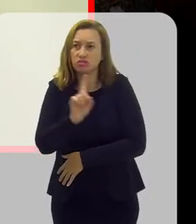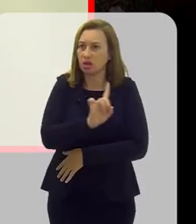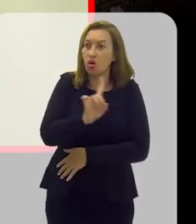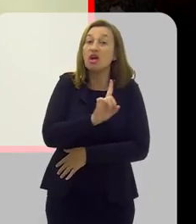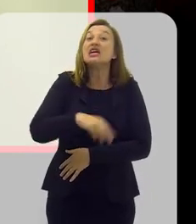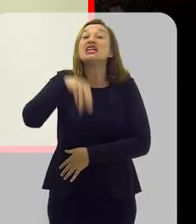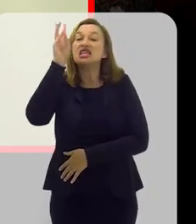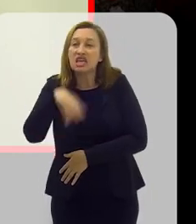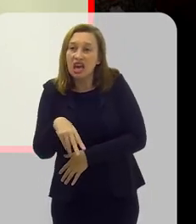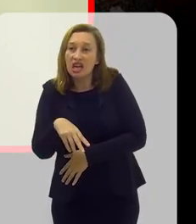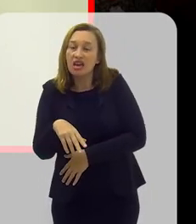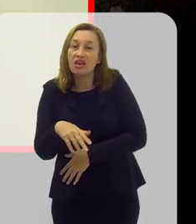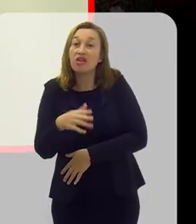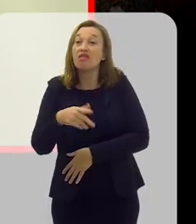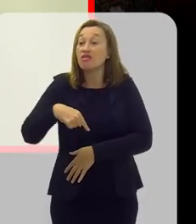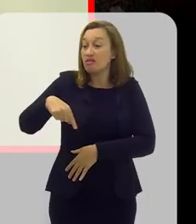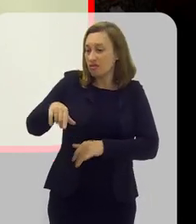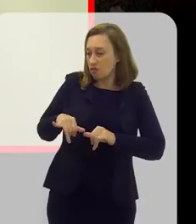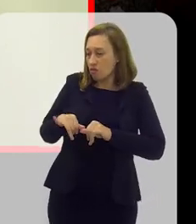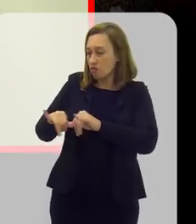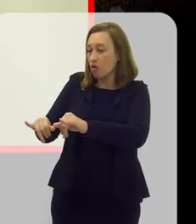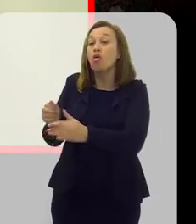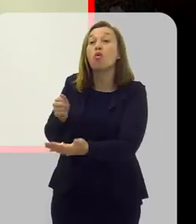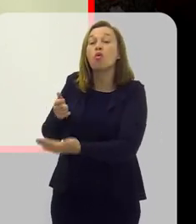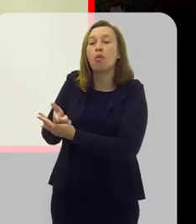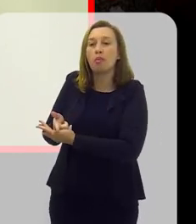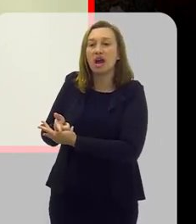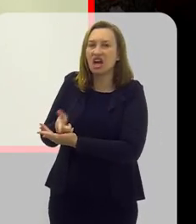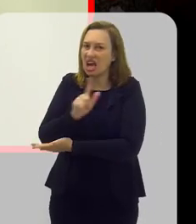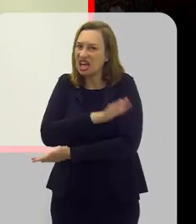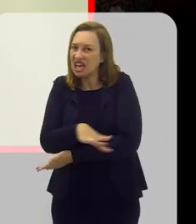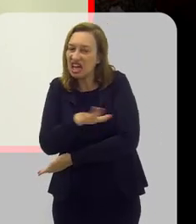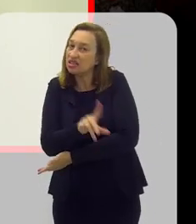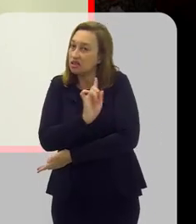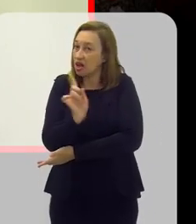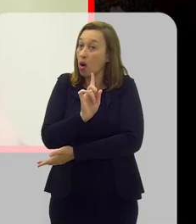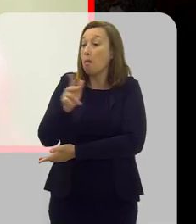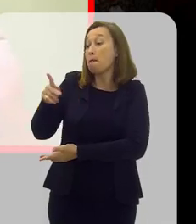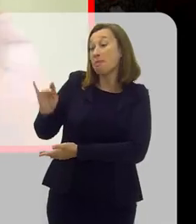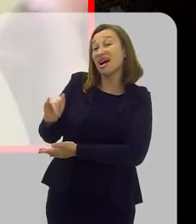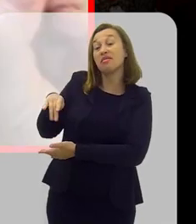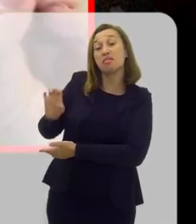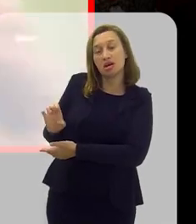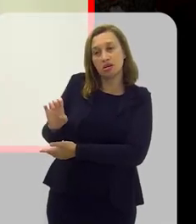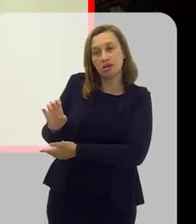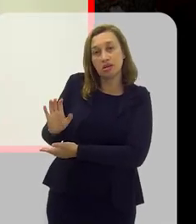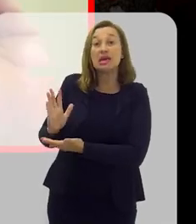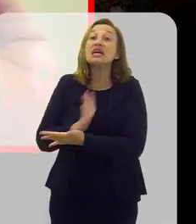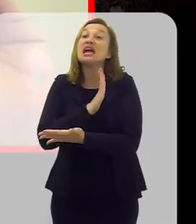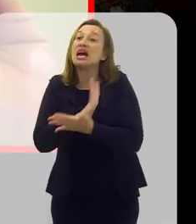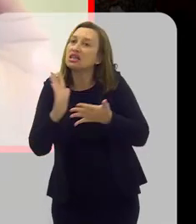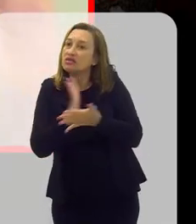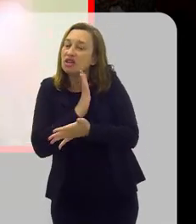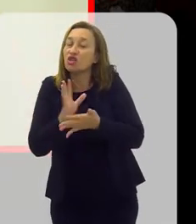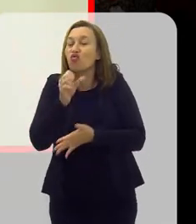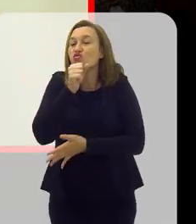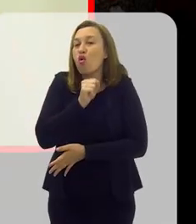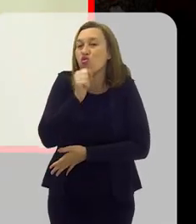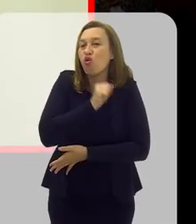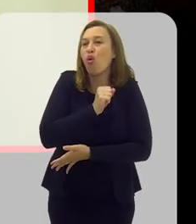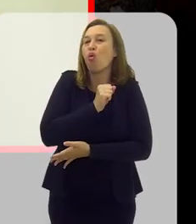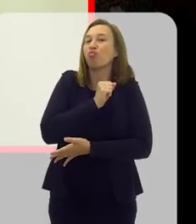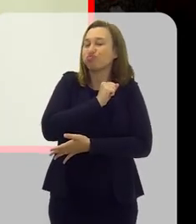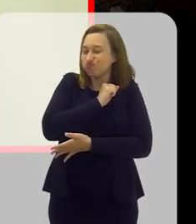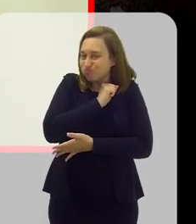porque quem faz o carrinho do supermercado não são as crianças, são os pais e muitas vezes os